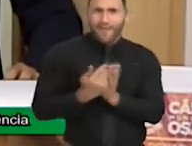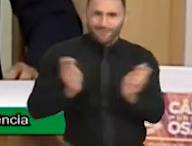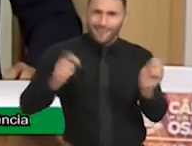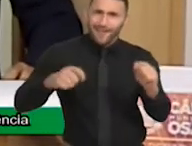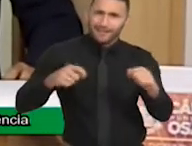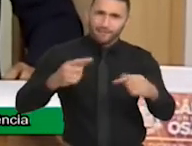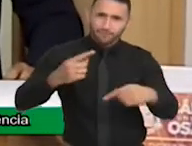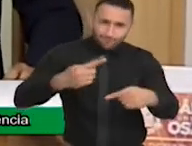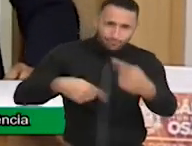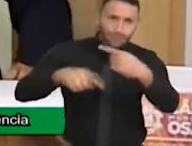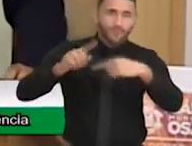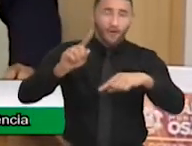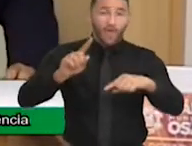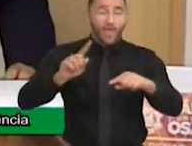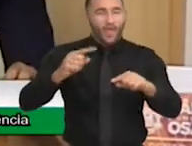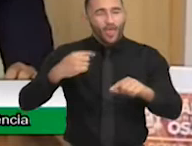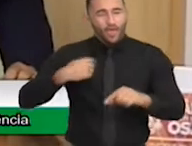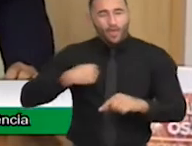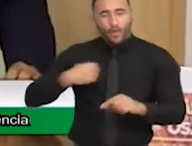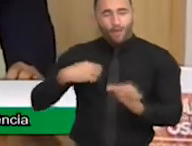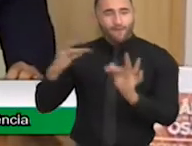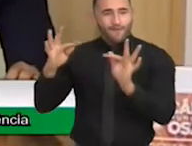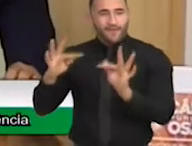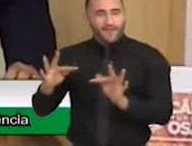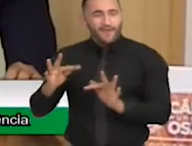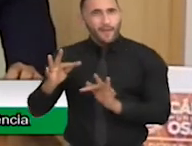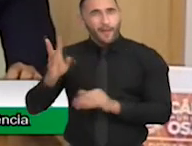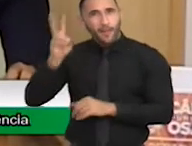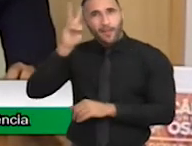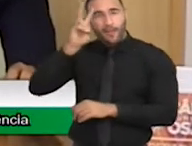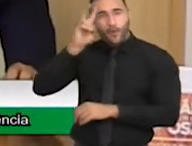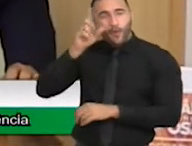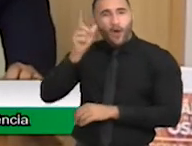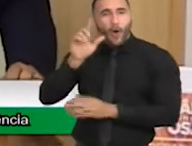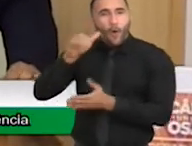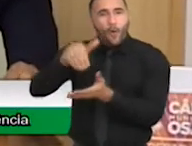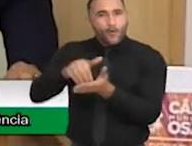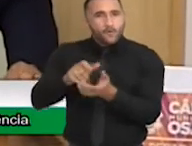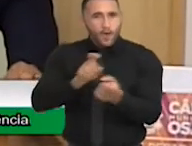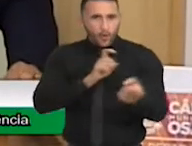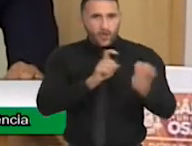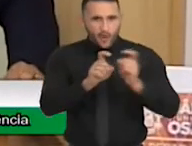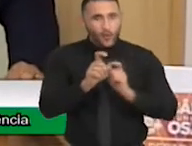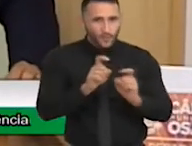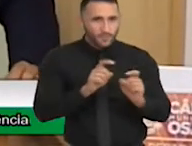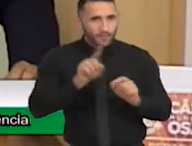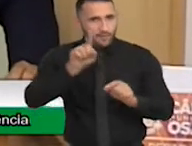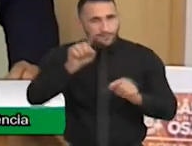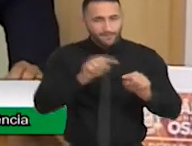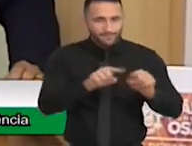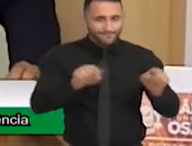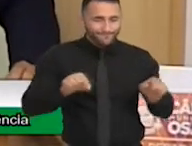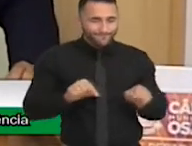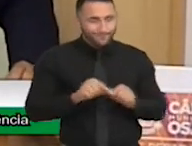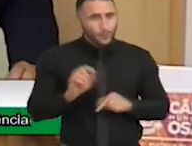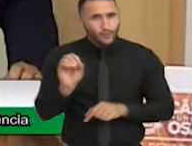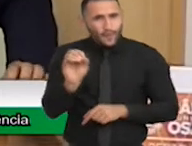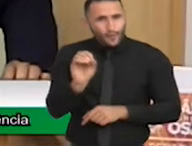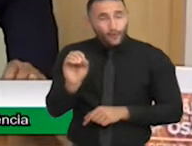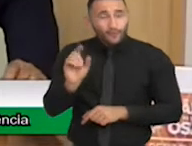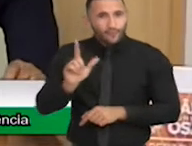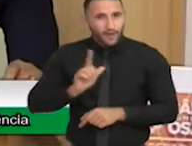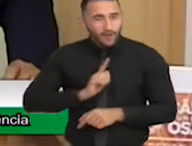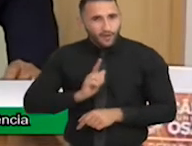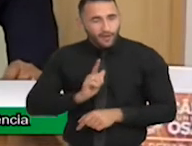na última reunião que a gente teve com os vereadores na Sala Osasco, de a gente ter o prefeito